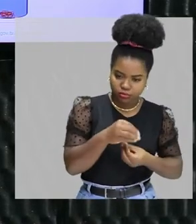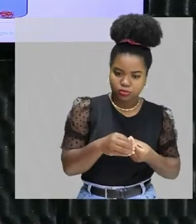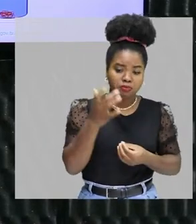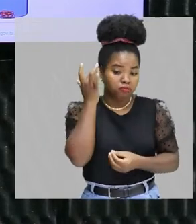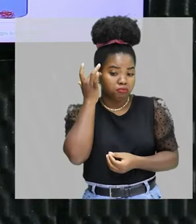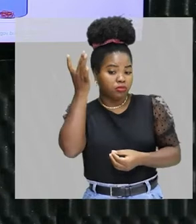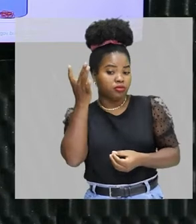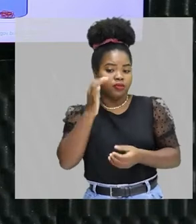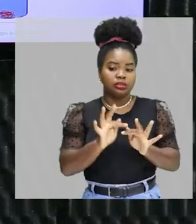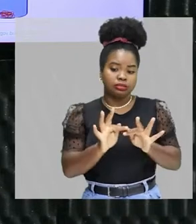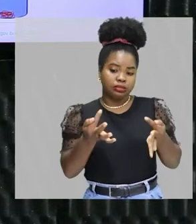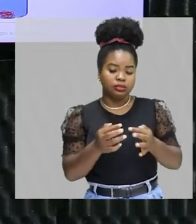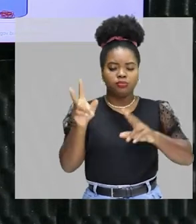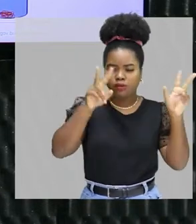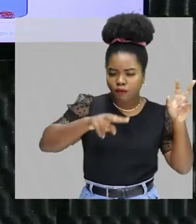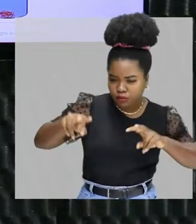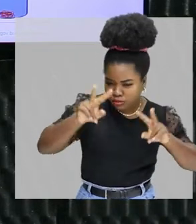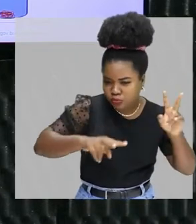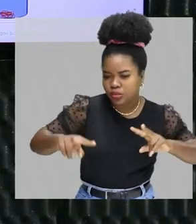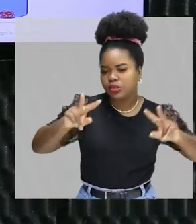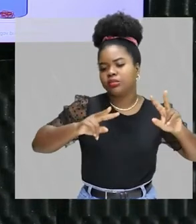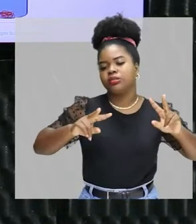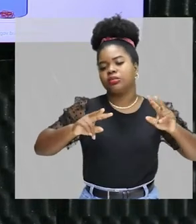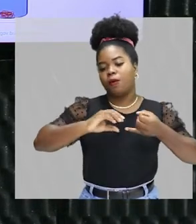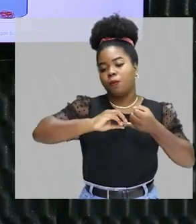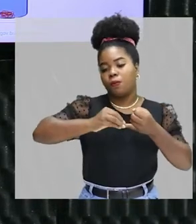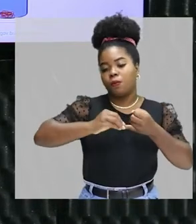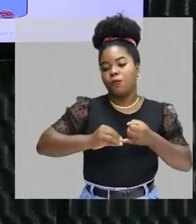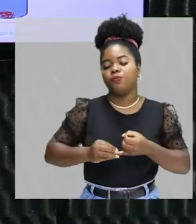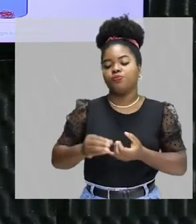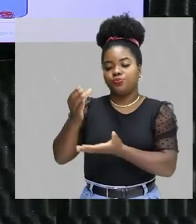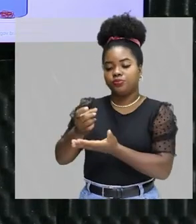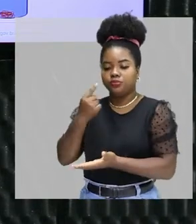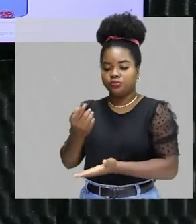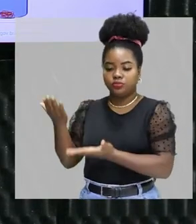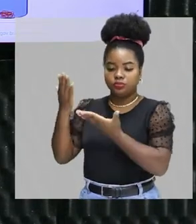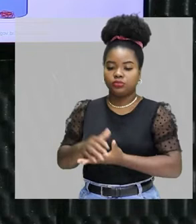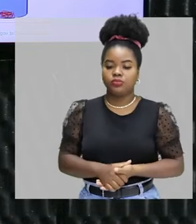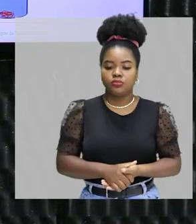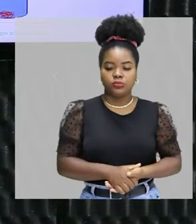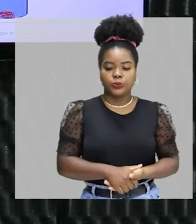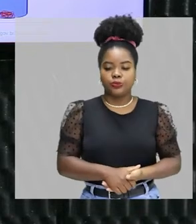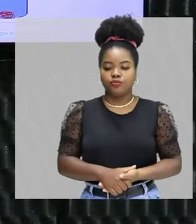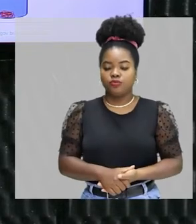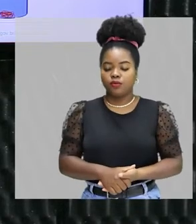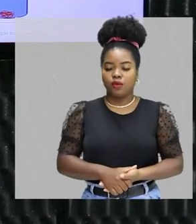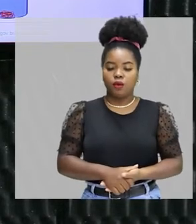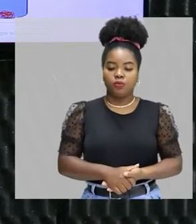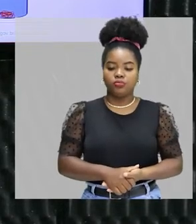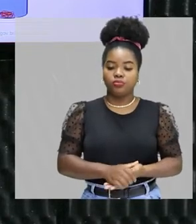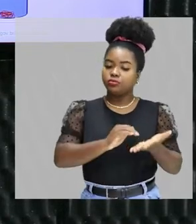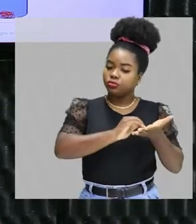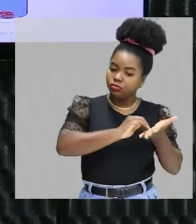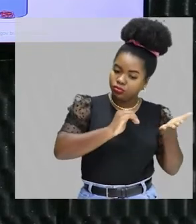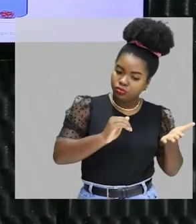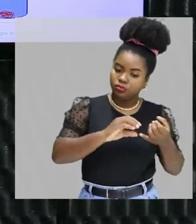fácil visualizarmos os grãos de feijão. Então, catação suficiente. Então, tirando os